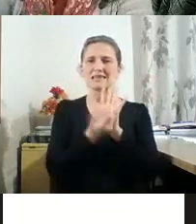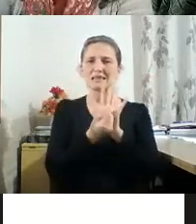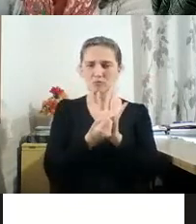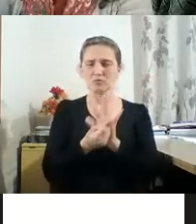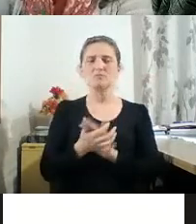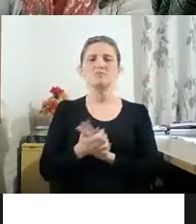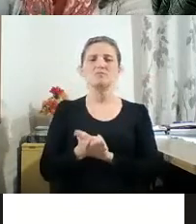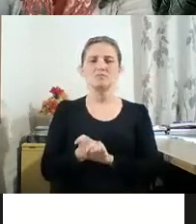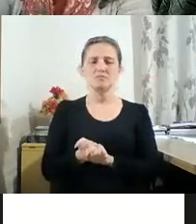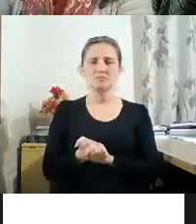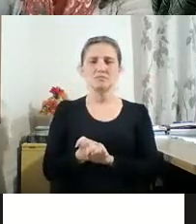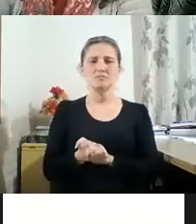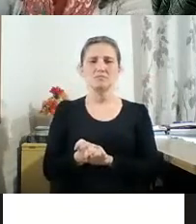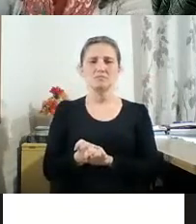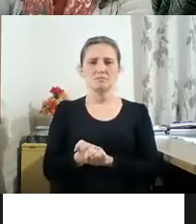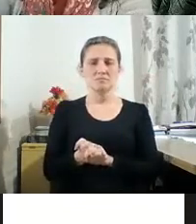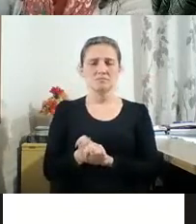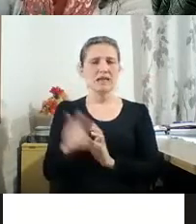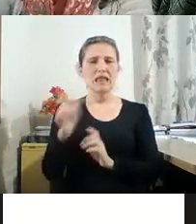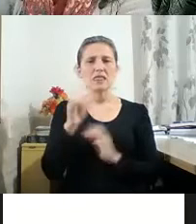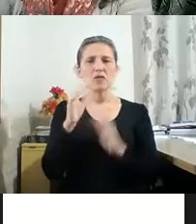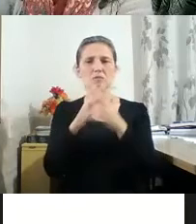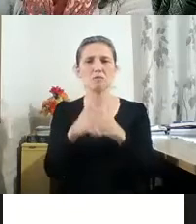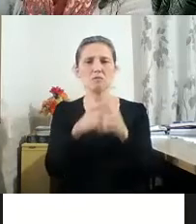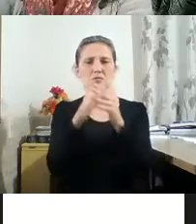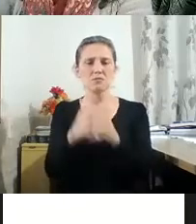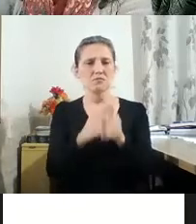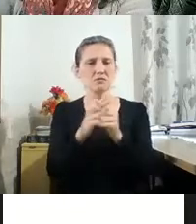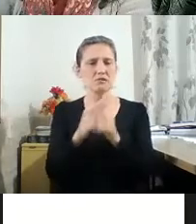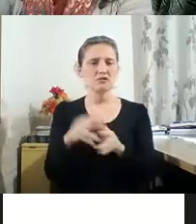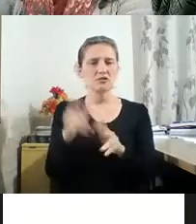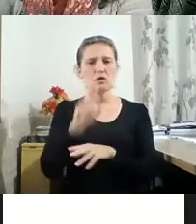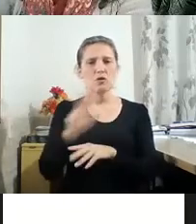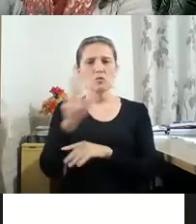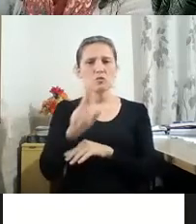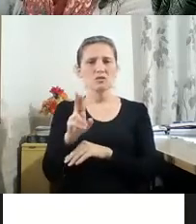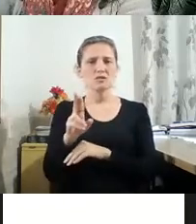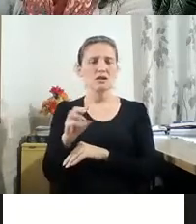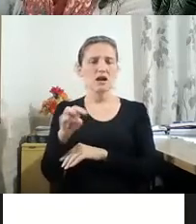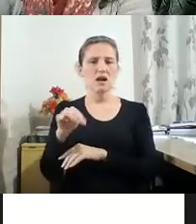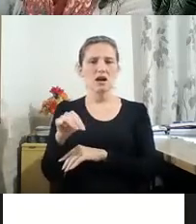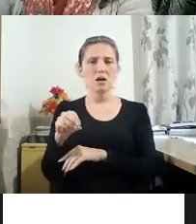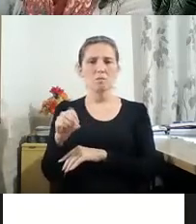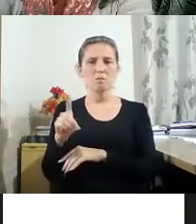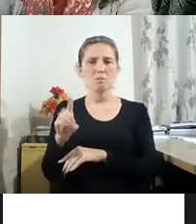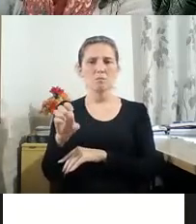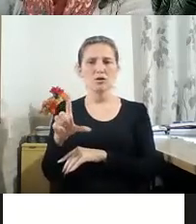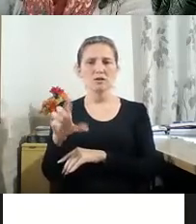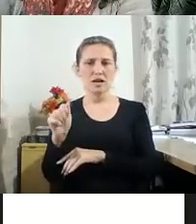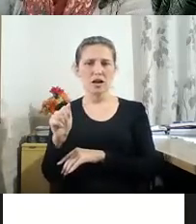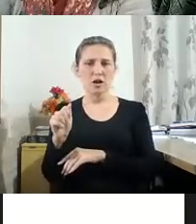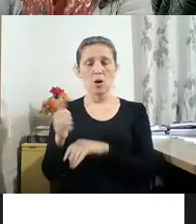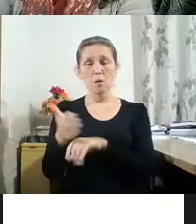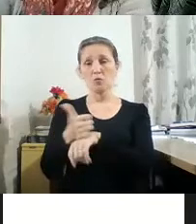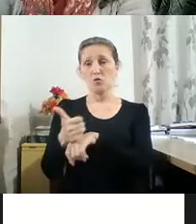naquele tempo e hoje, não se confundisse com a utilização de modelos profissionais